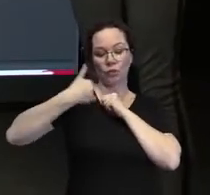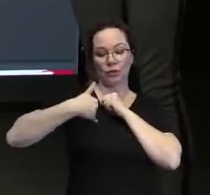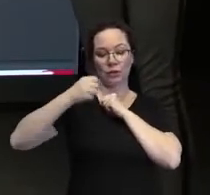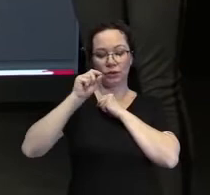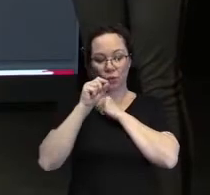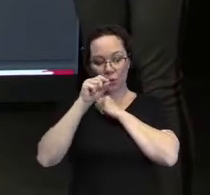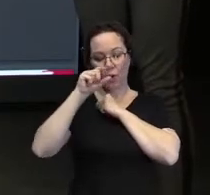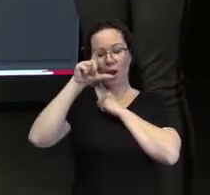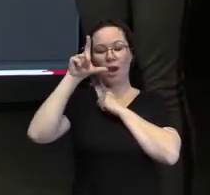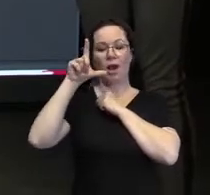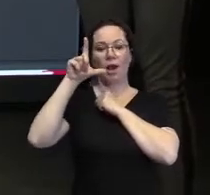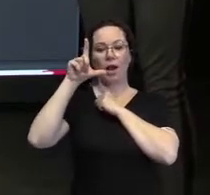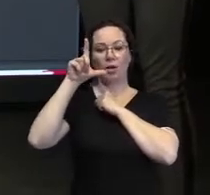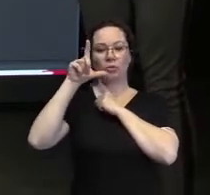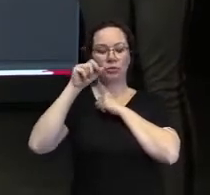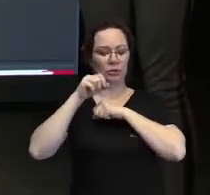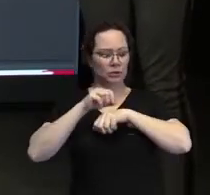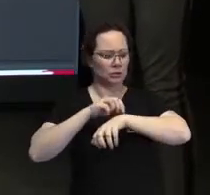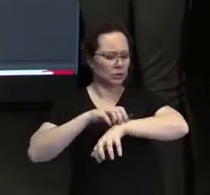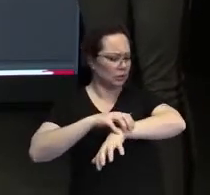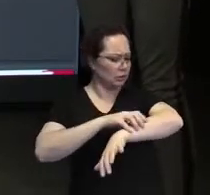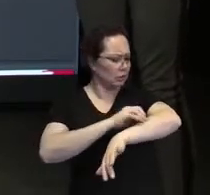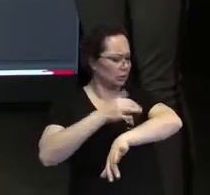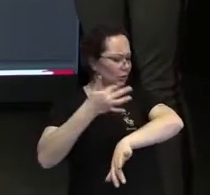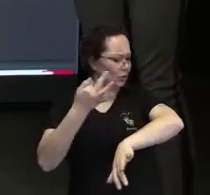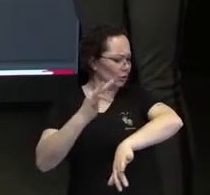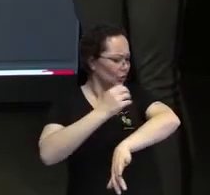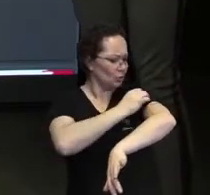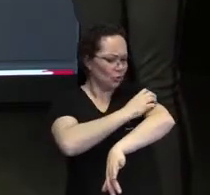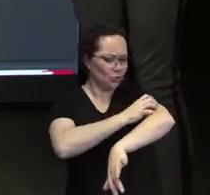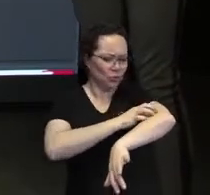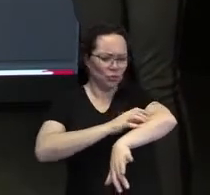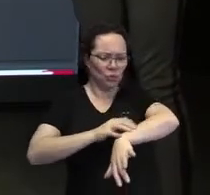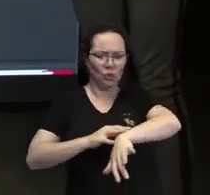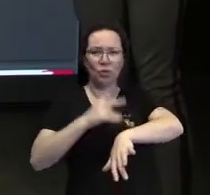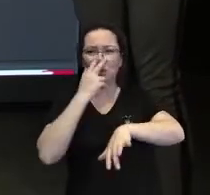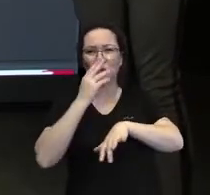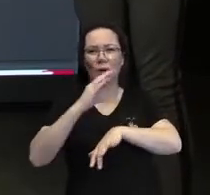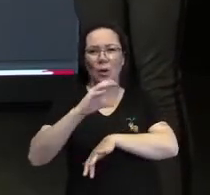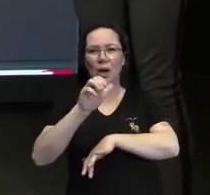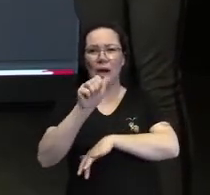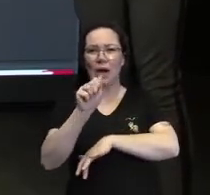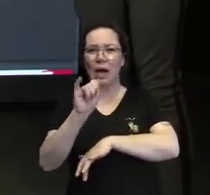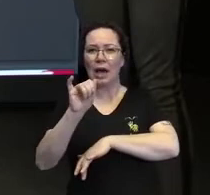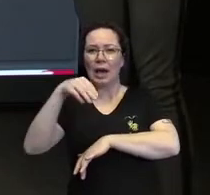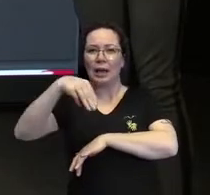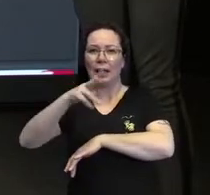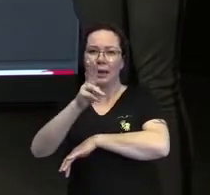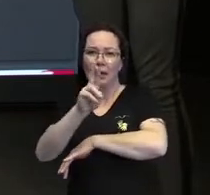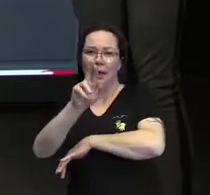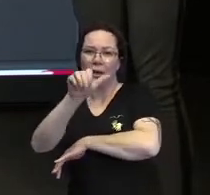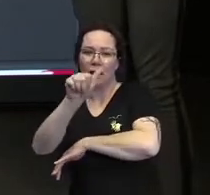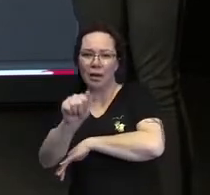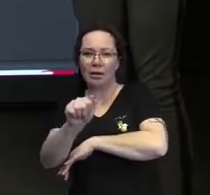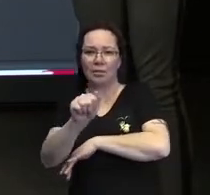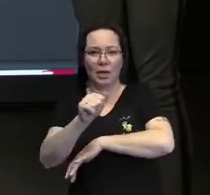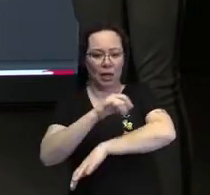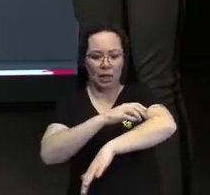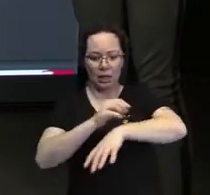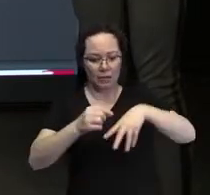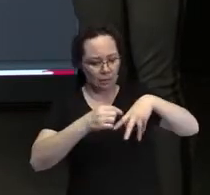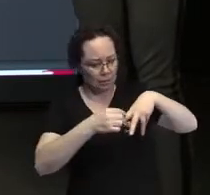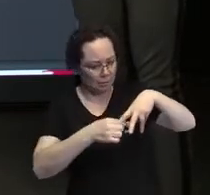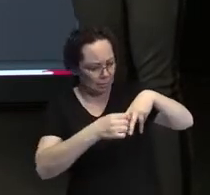eu tive muita câimbra e muita dor no corpo, radiou pros membros inferiores, pros membros superiores,